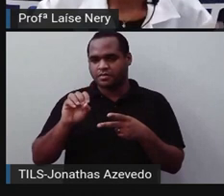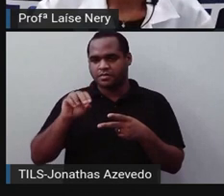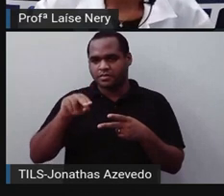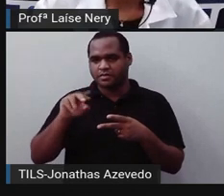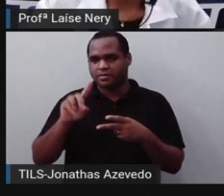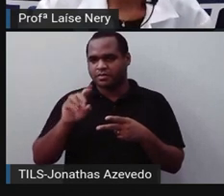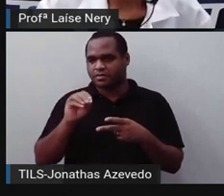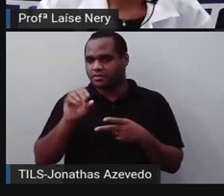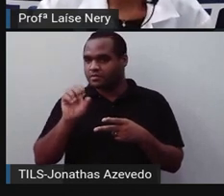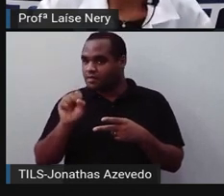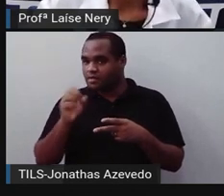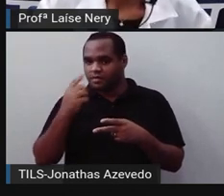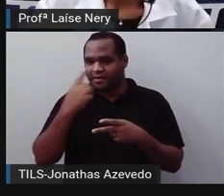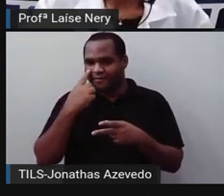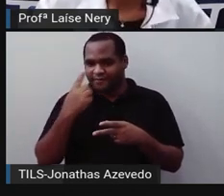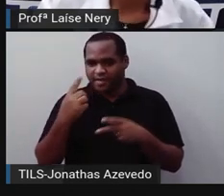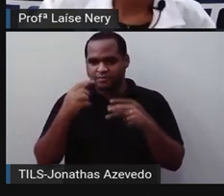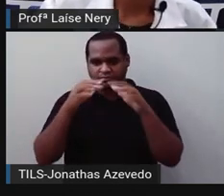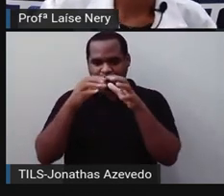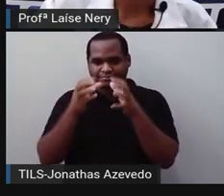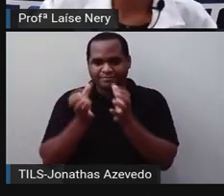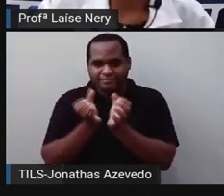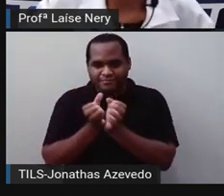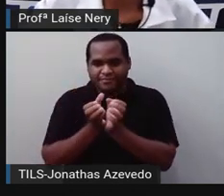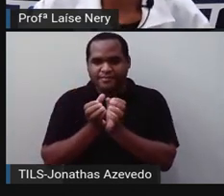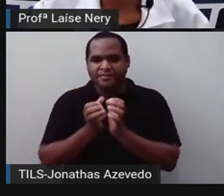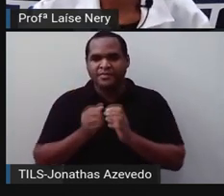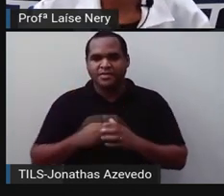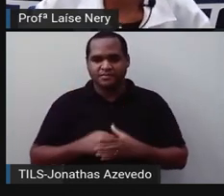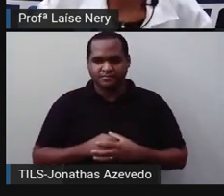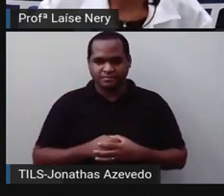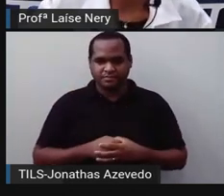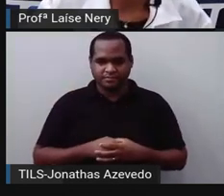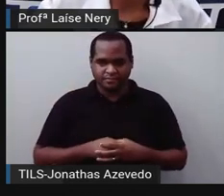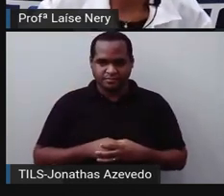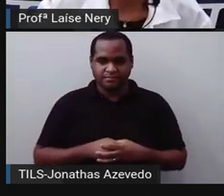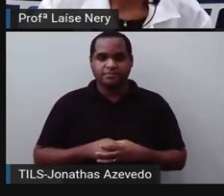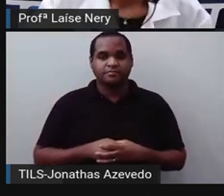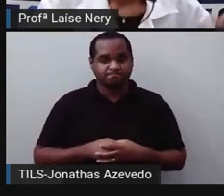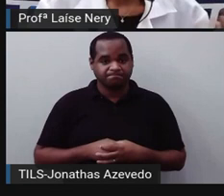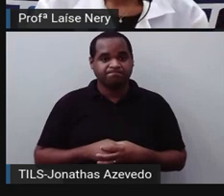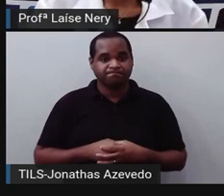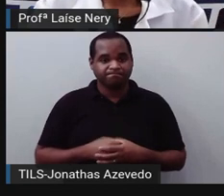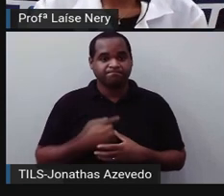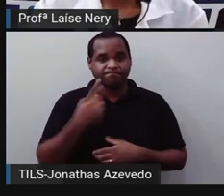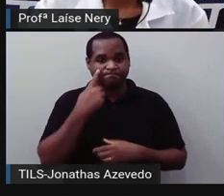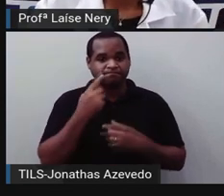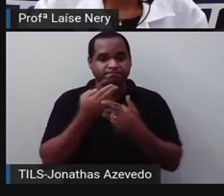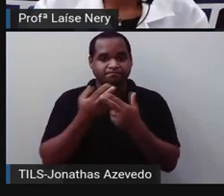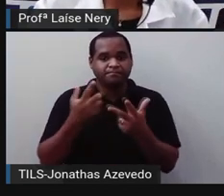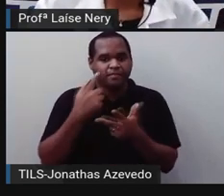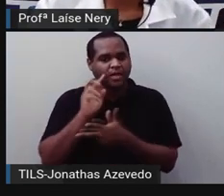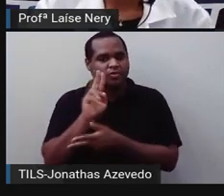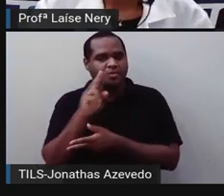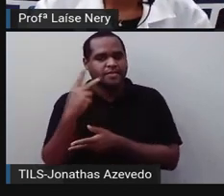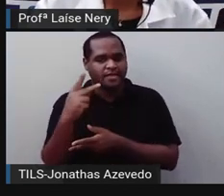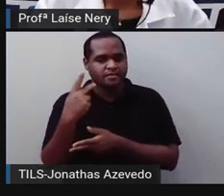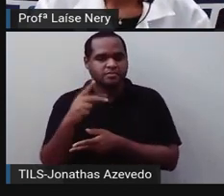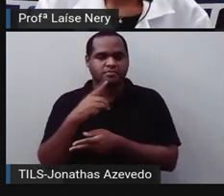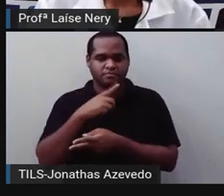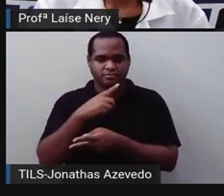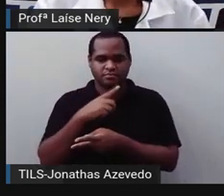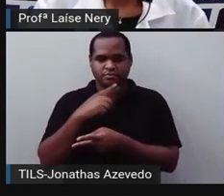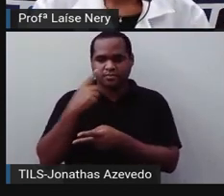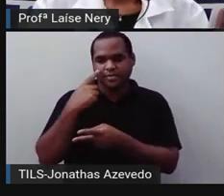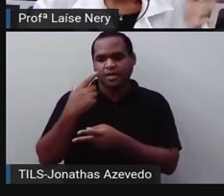a forma, o formato dos poliedros e o formato dos corpos redondos. Além do nome deles, que já dá